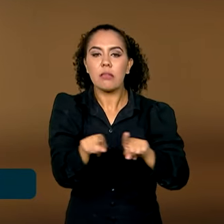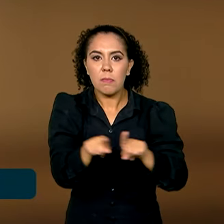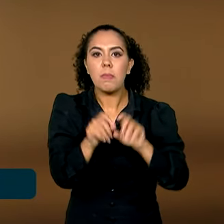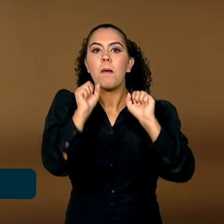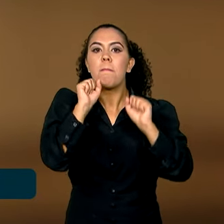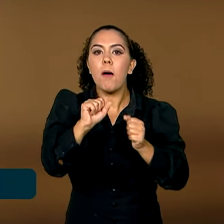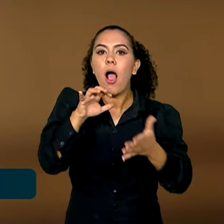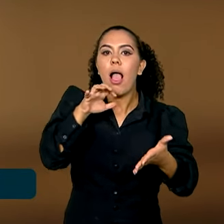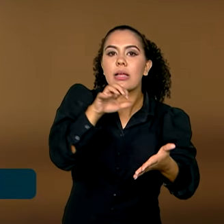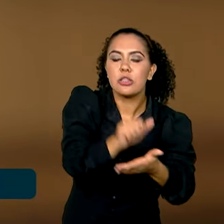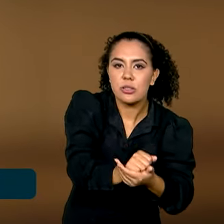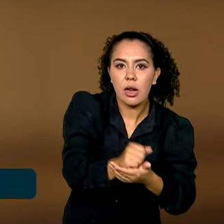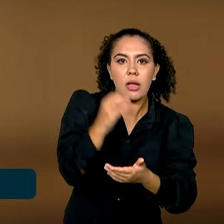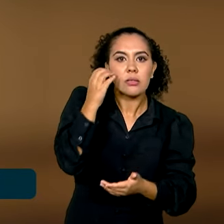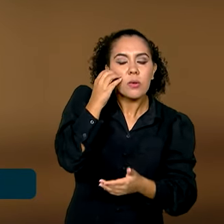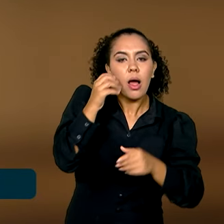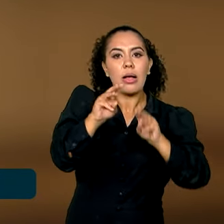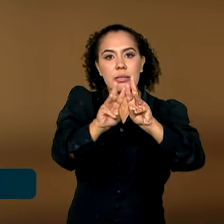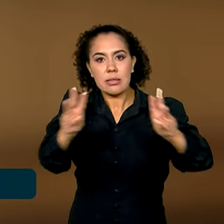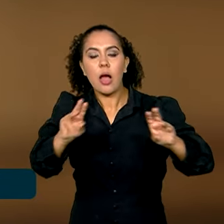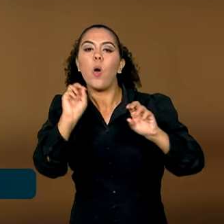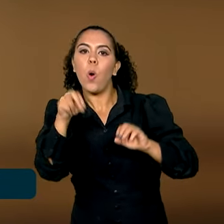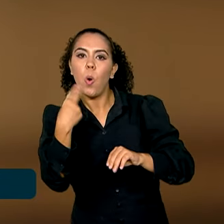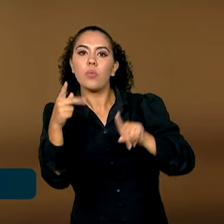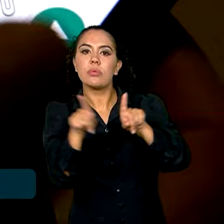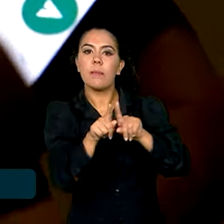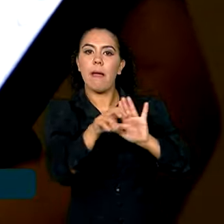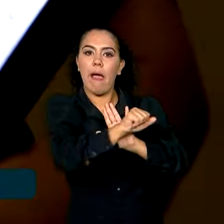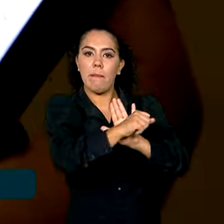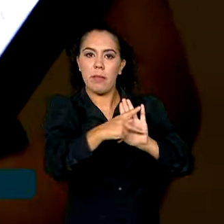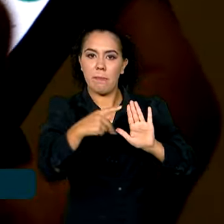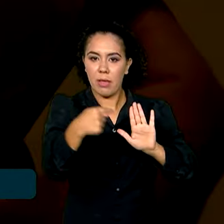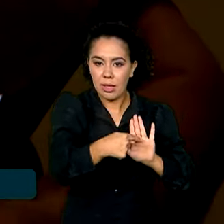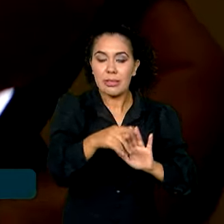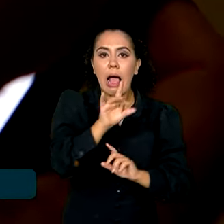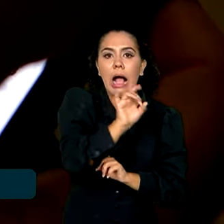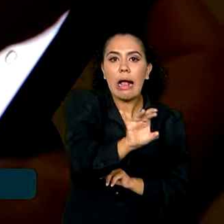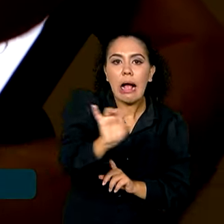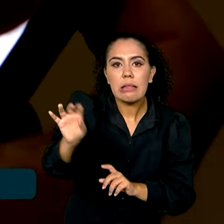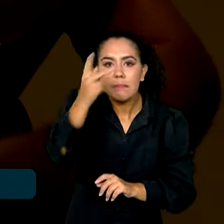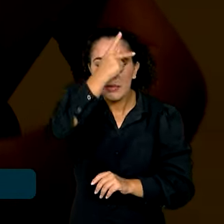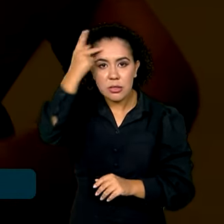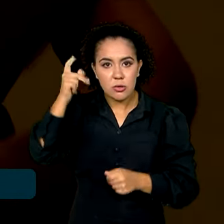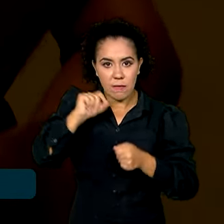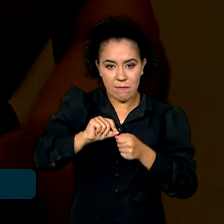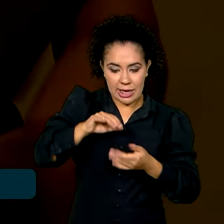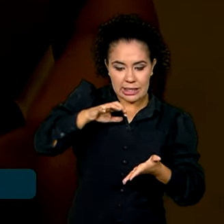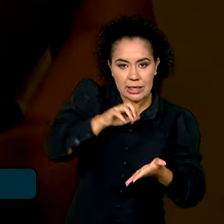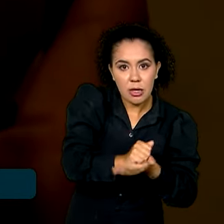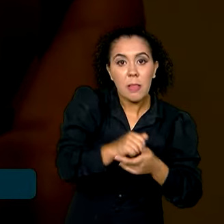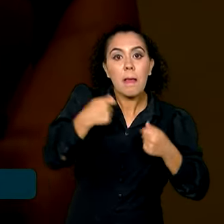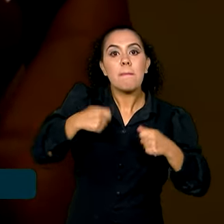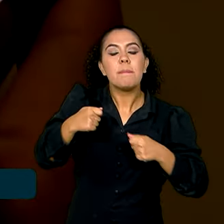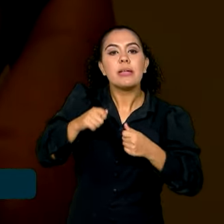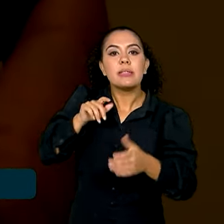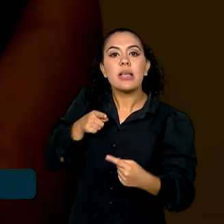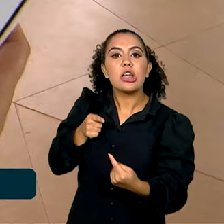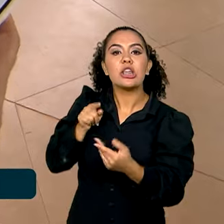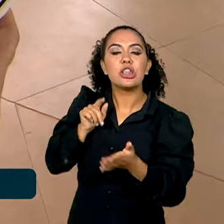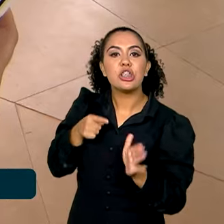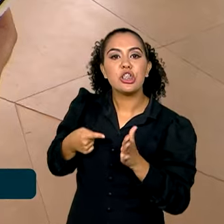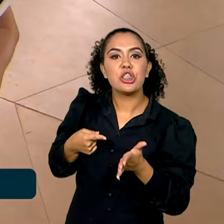registrados tanto pelo site como por aplicativo. Cada pessoa cadastrada deve indicar contatos da sua